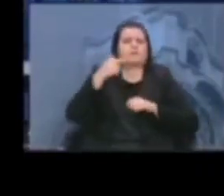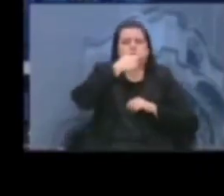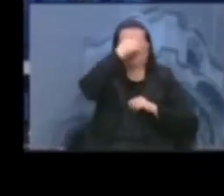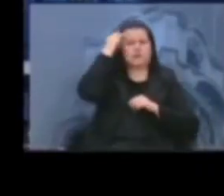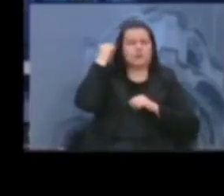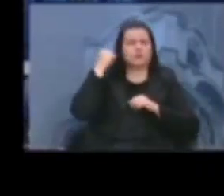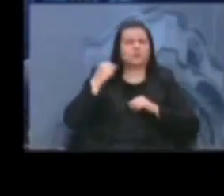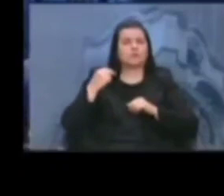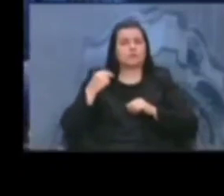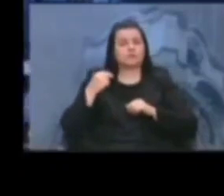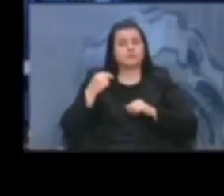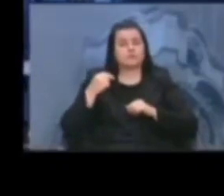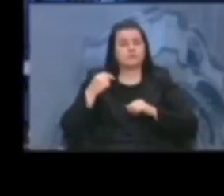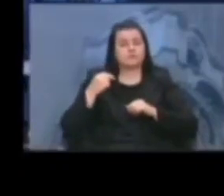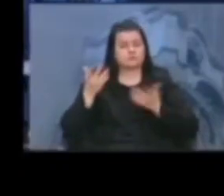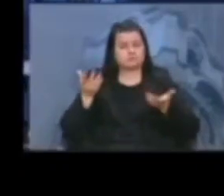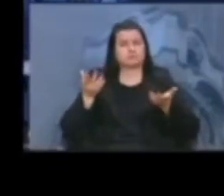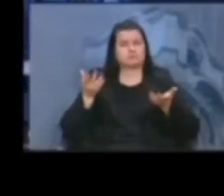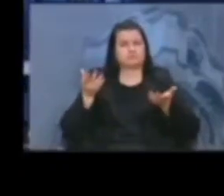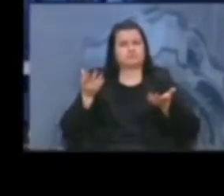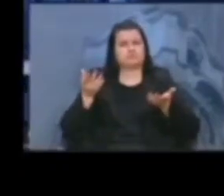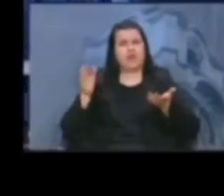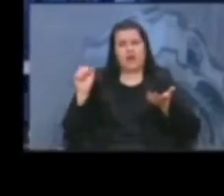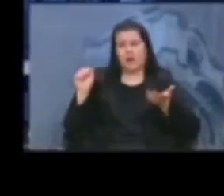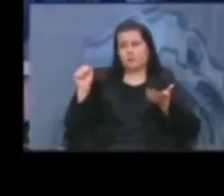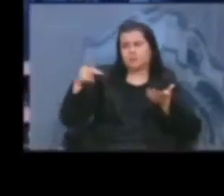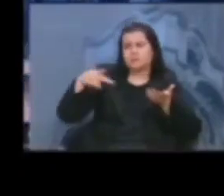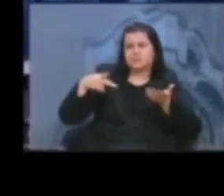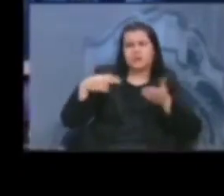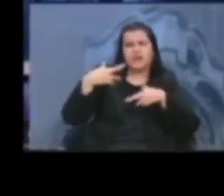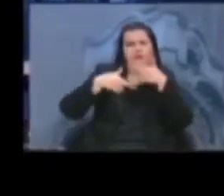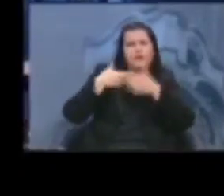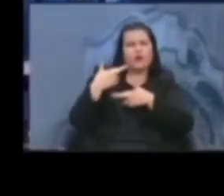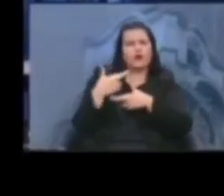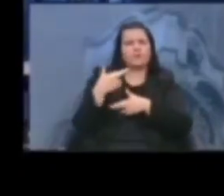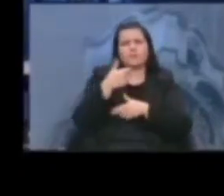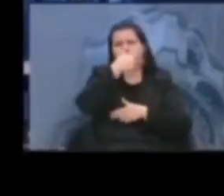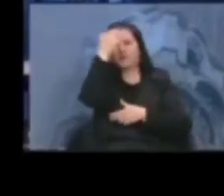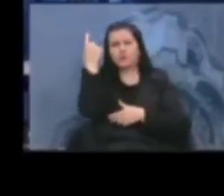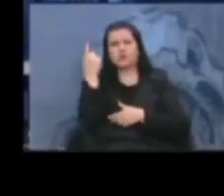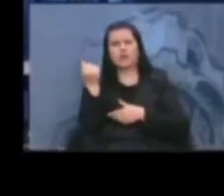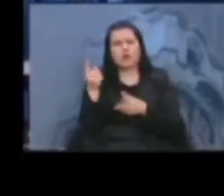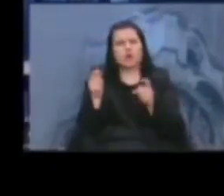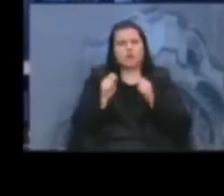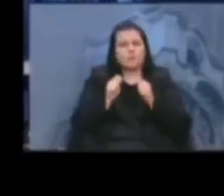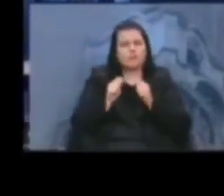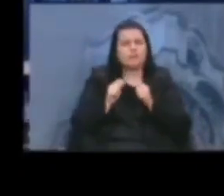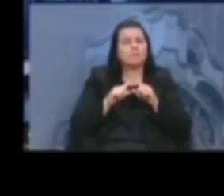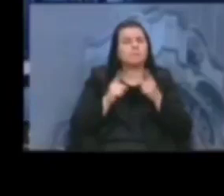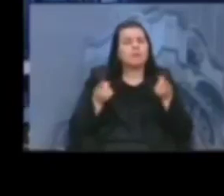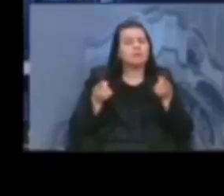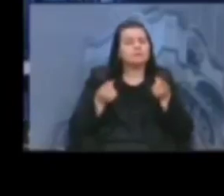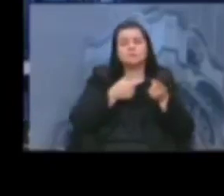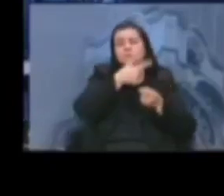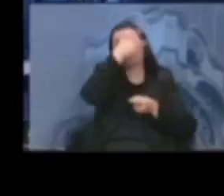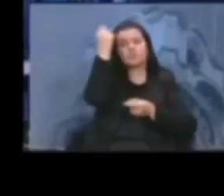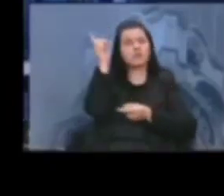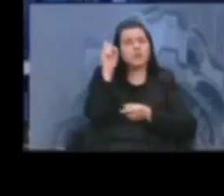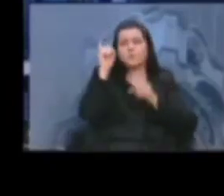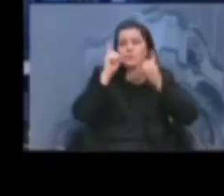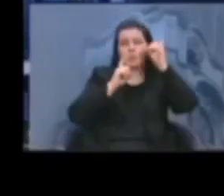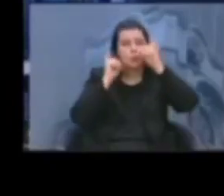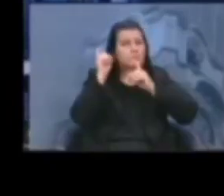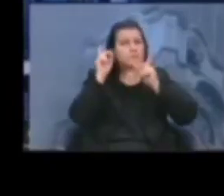Previdência tem que ser reformada para uma economia da Prefeitura, sendo que a Prefeitura não se preocupa com as